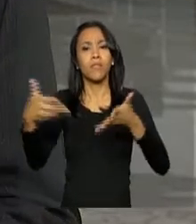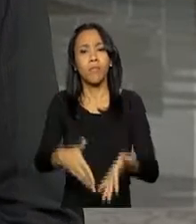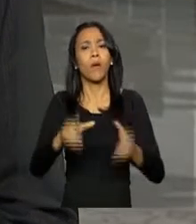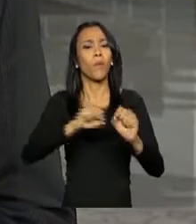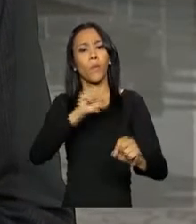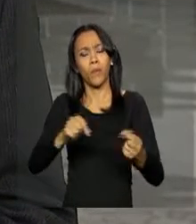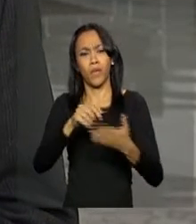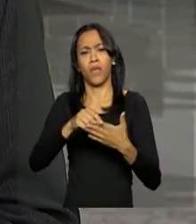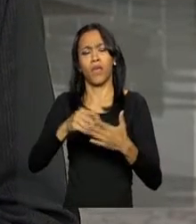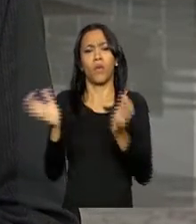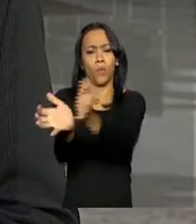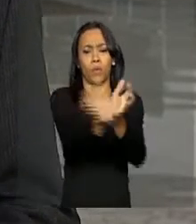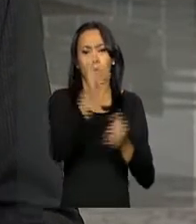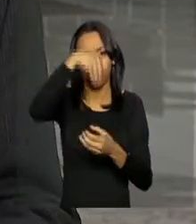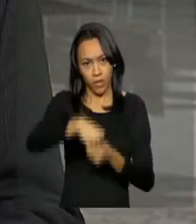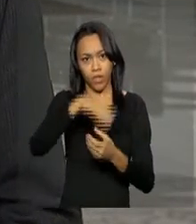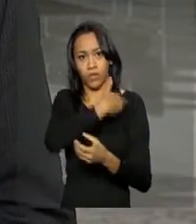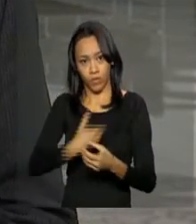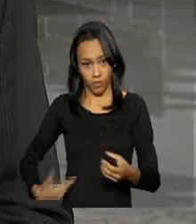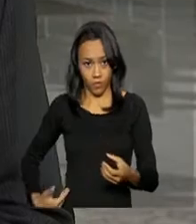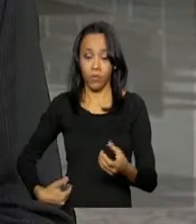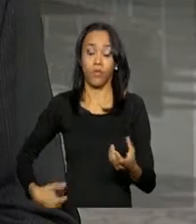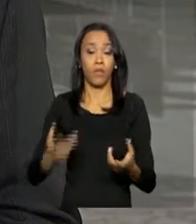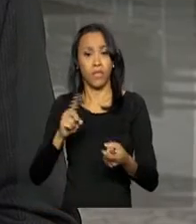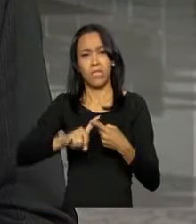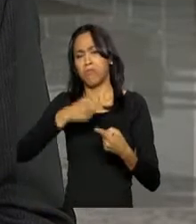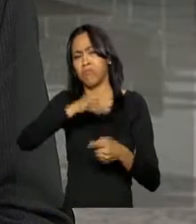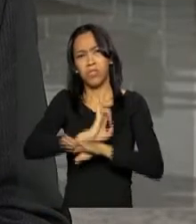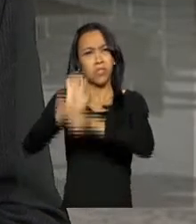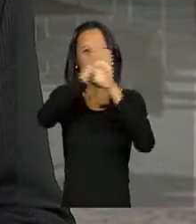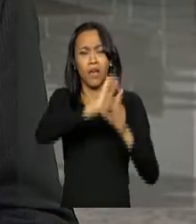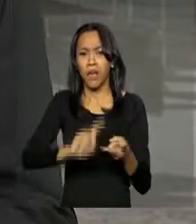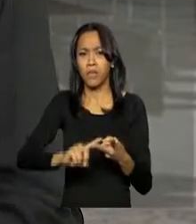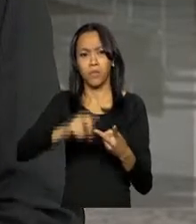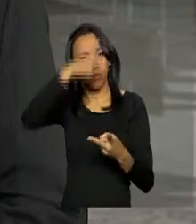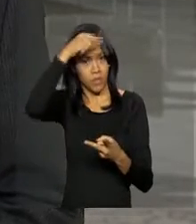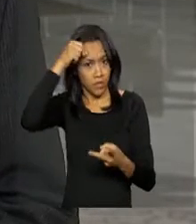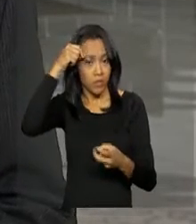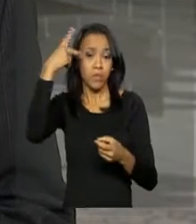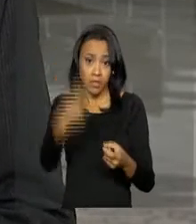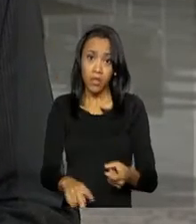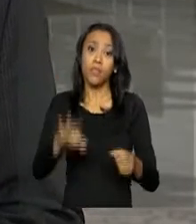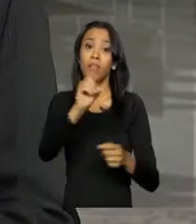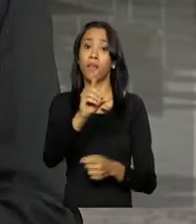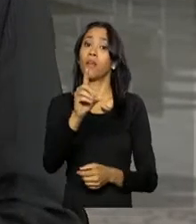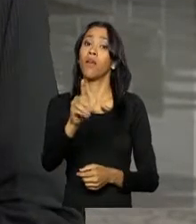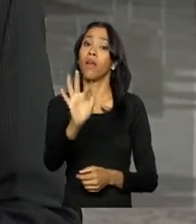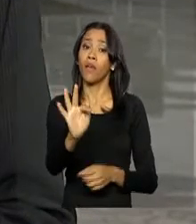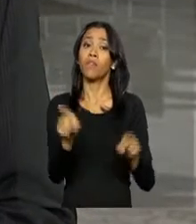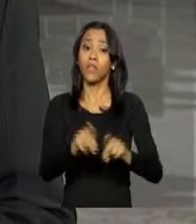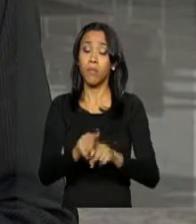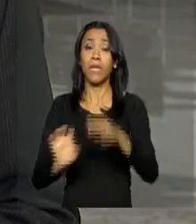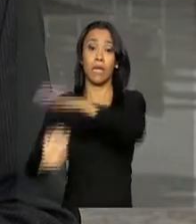órgãos da administração pública direta dos estados, dos municípios e do Distrito Federal e ainda consórcios públicos que